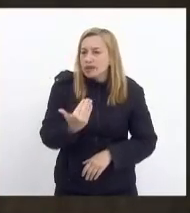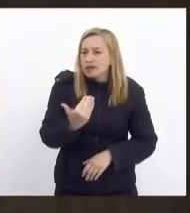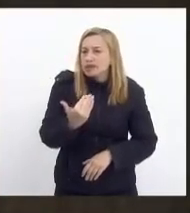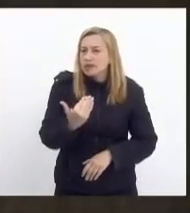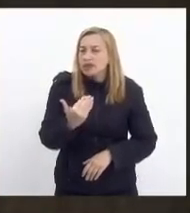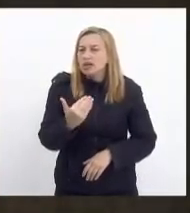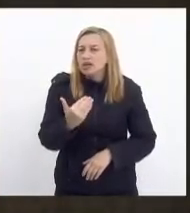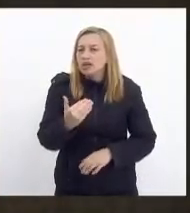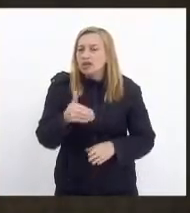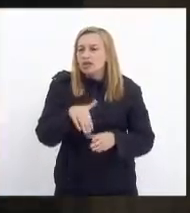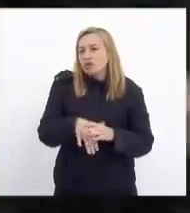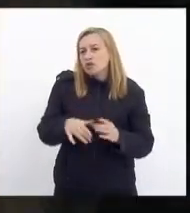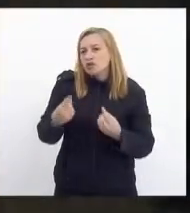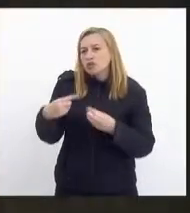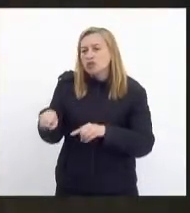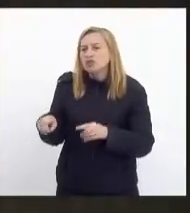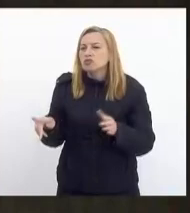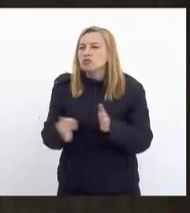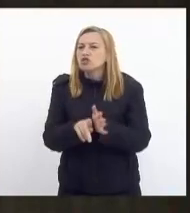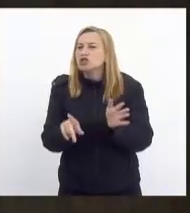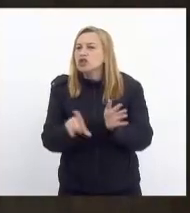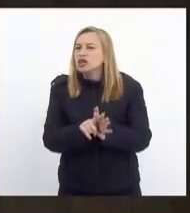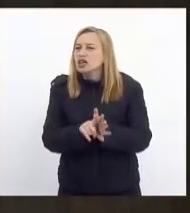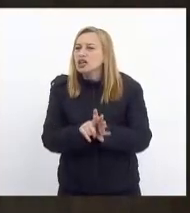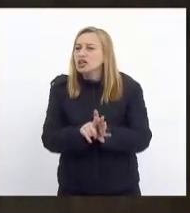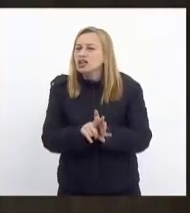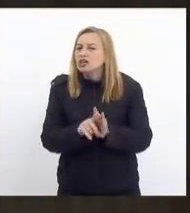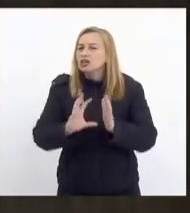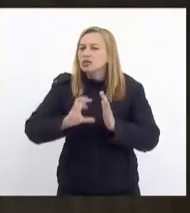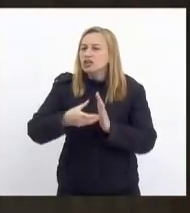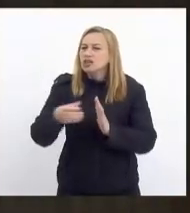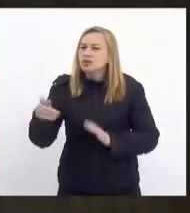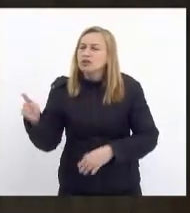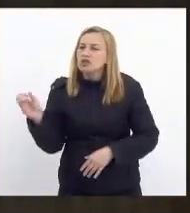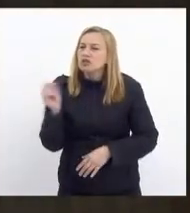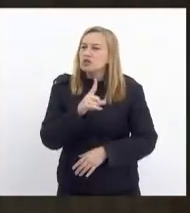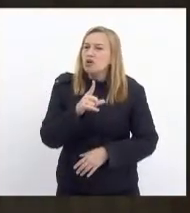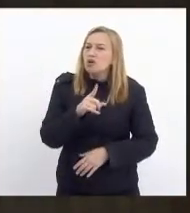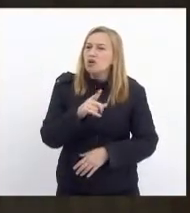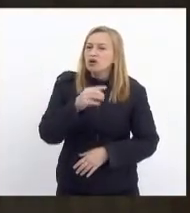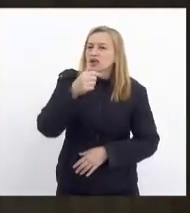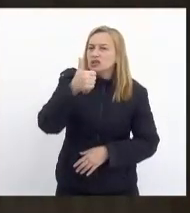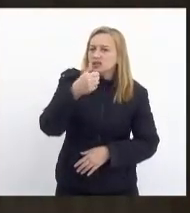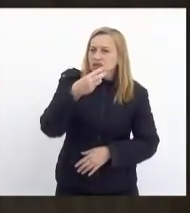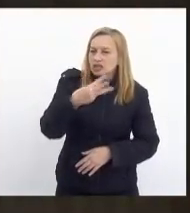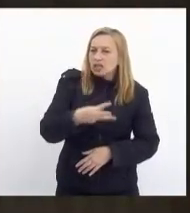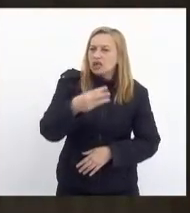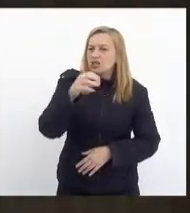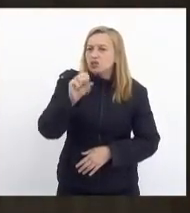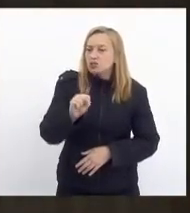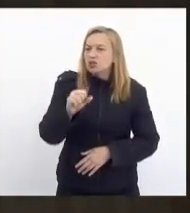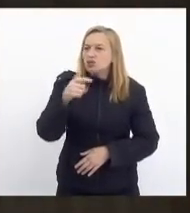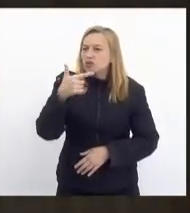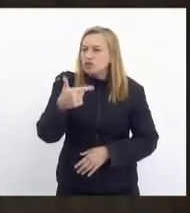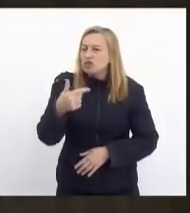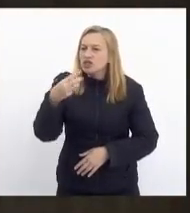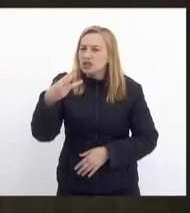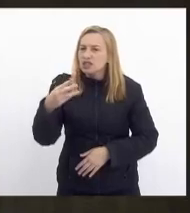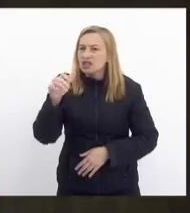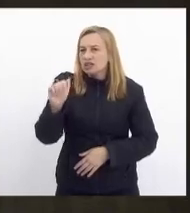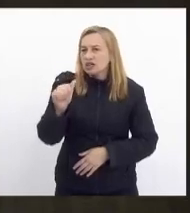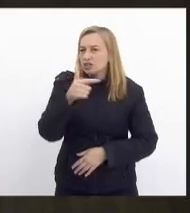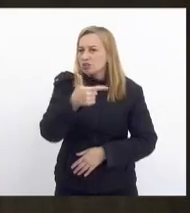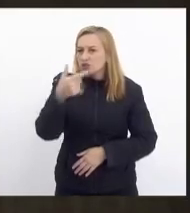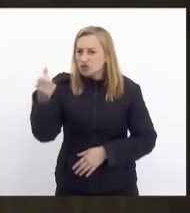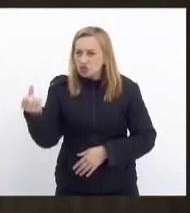abstenção no projeto de lei, a abstenção da bancada do pessoal no projeto de lei 3823-A de 2021,